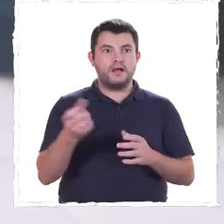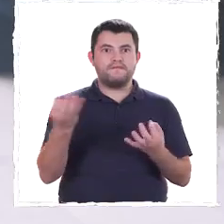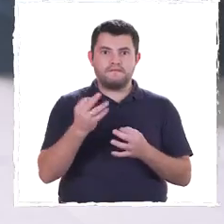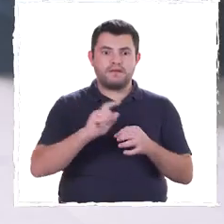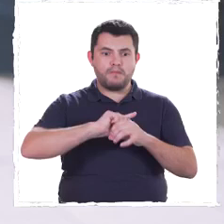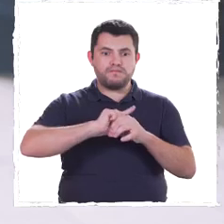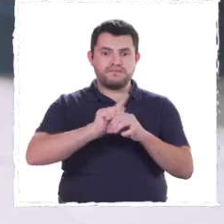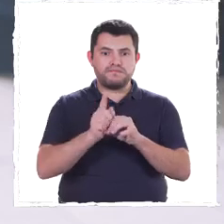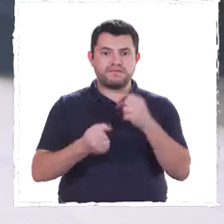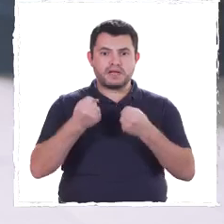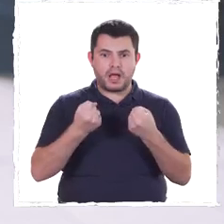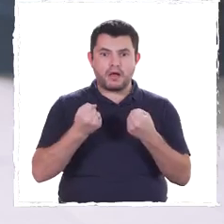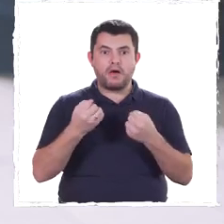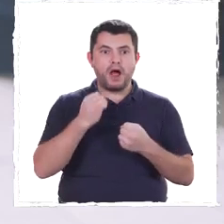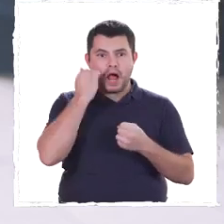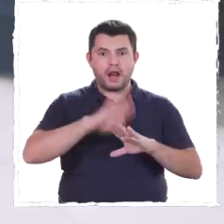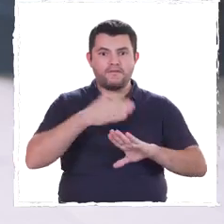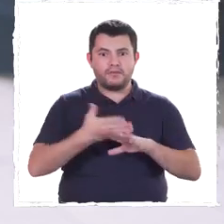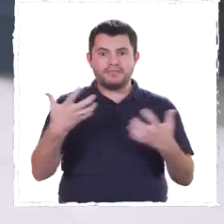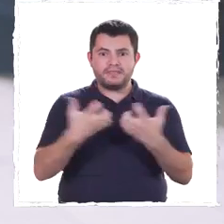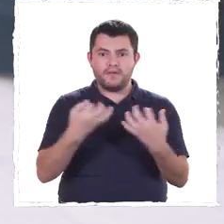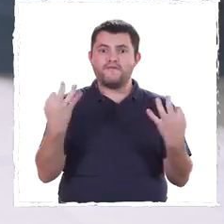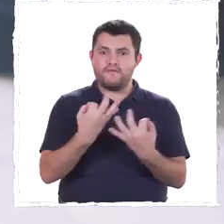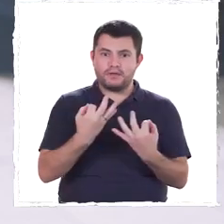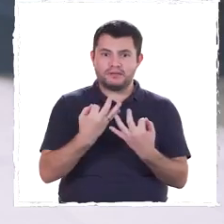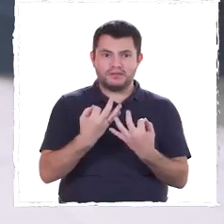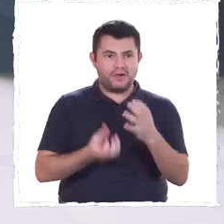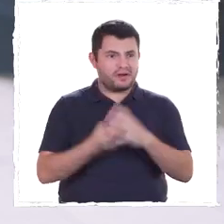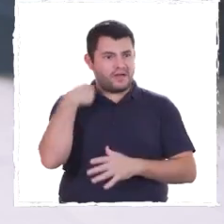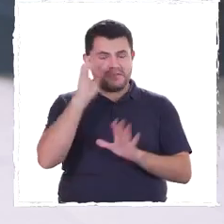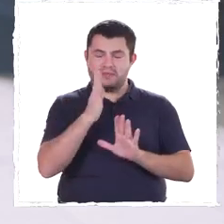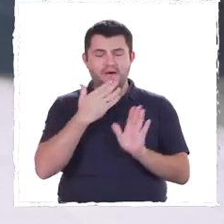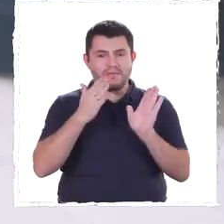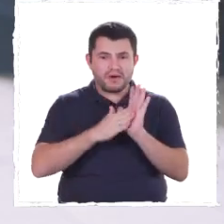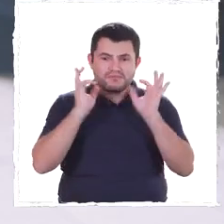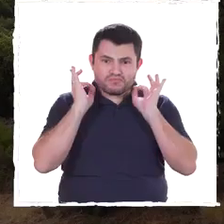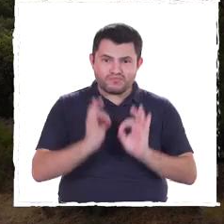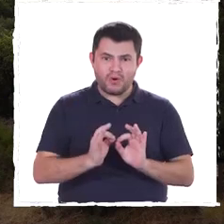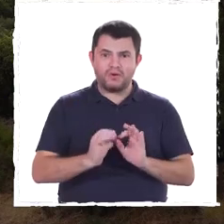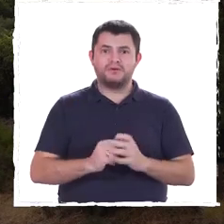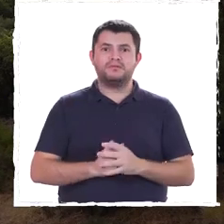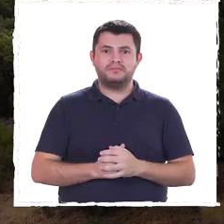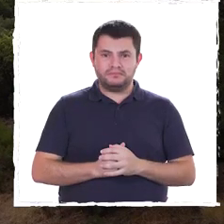Quanto mais elevada for a velocidade, mais grave será o acidente. Eu não estou a fazer filmes, é a realidade.